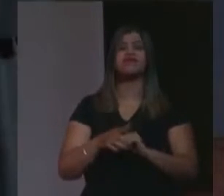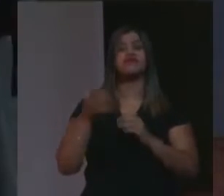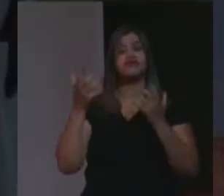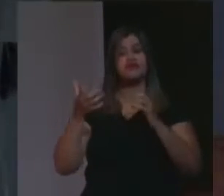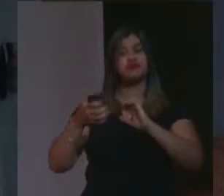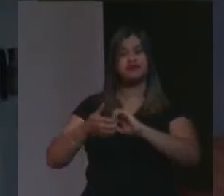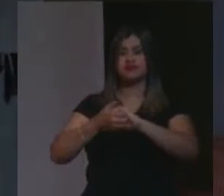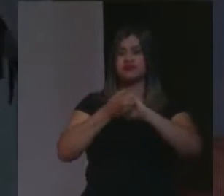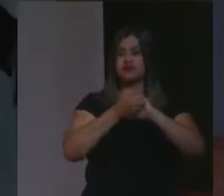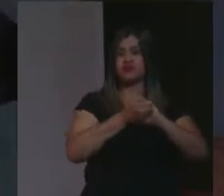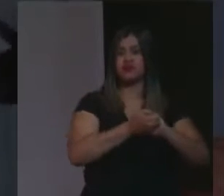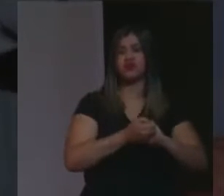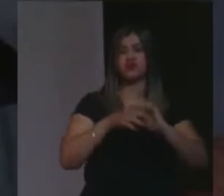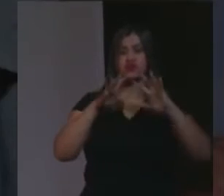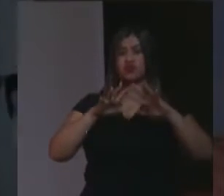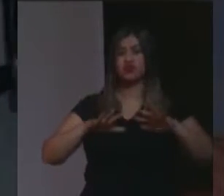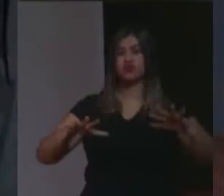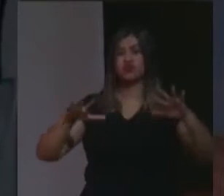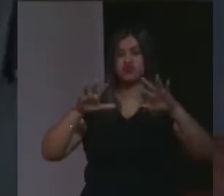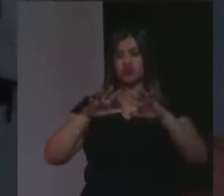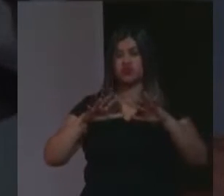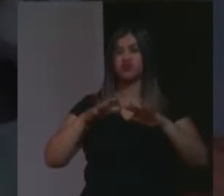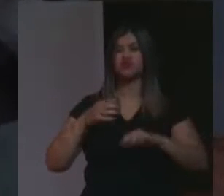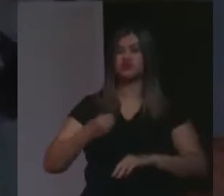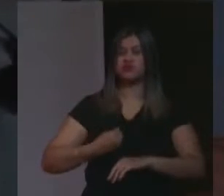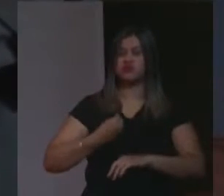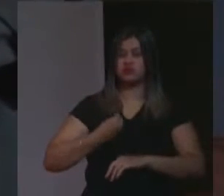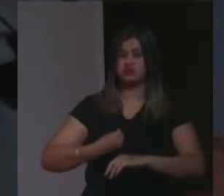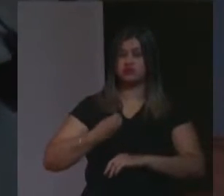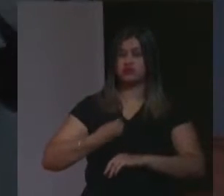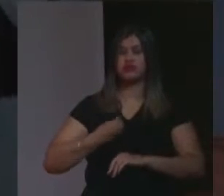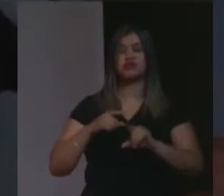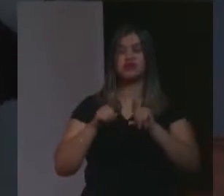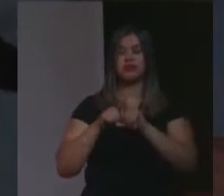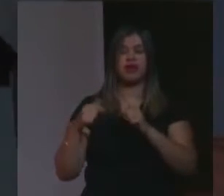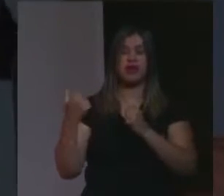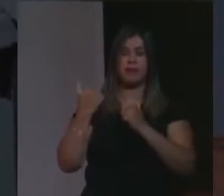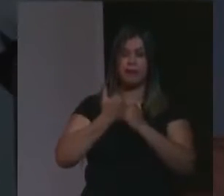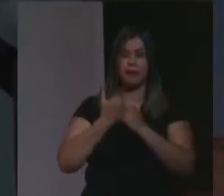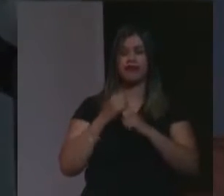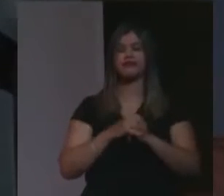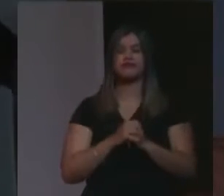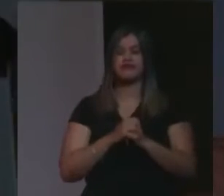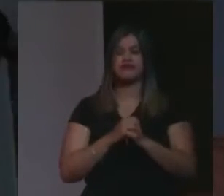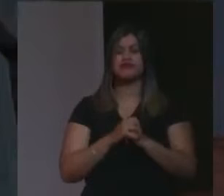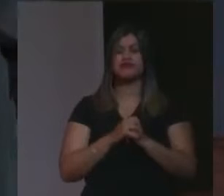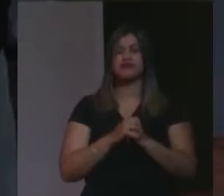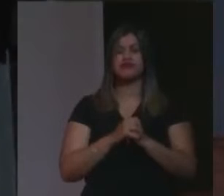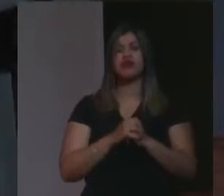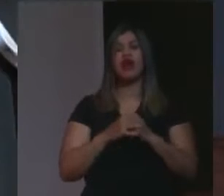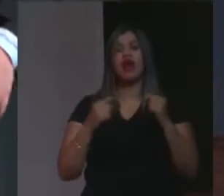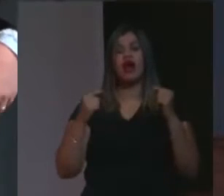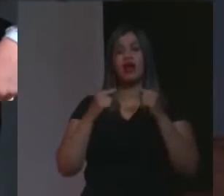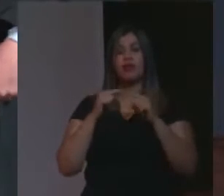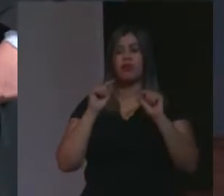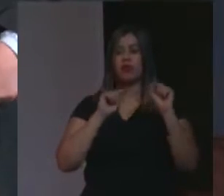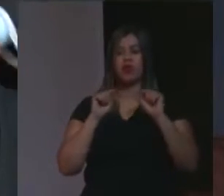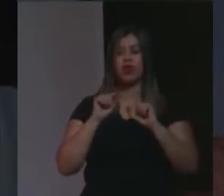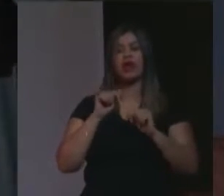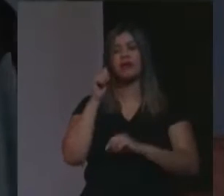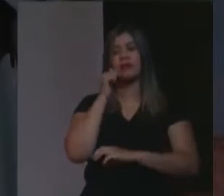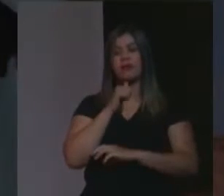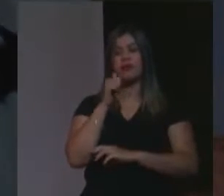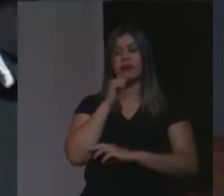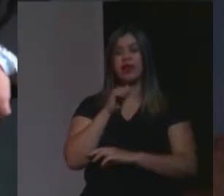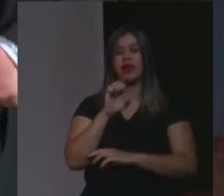todas as entidades que participam e que apoiam. Quero cumprimentar todas elas na pessoa da Esther Rufino,